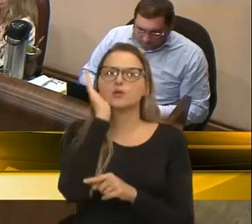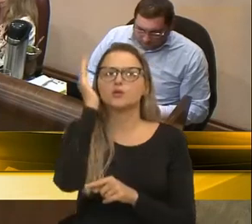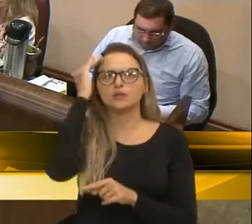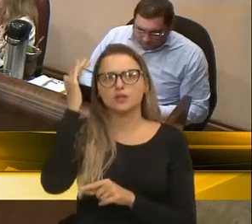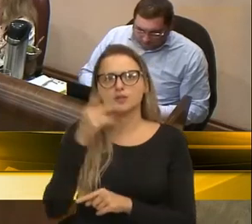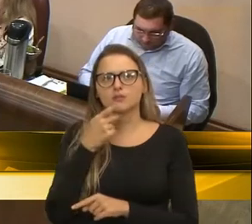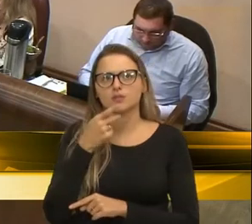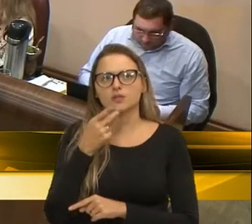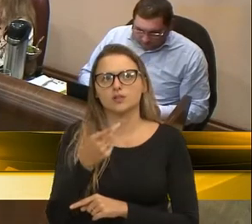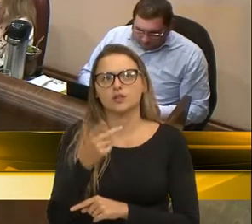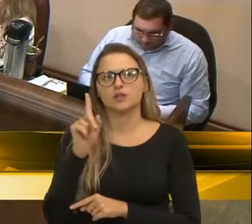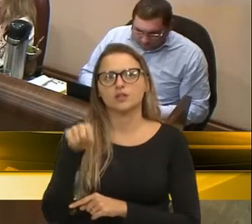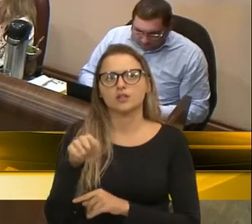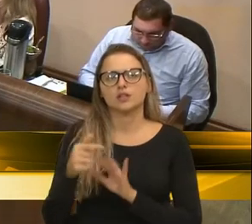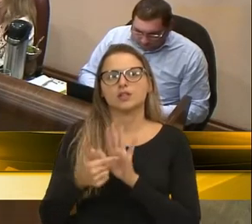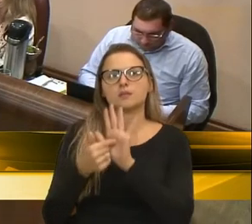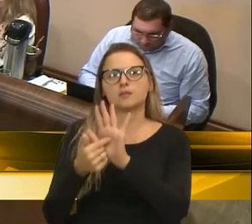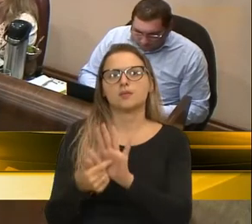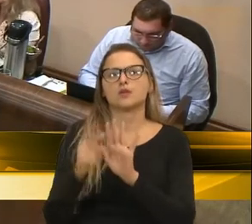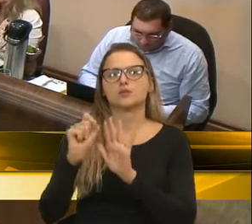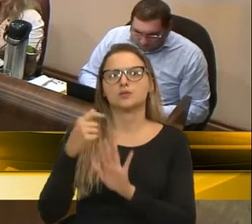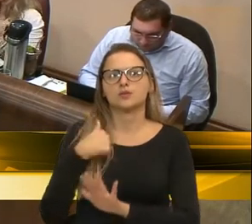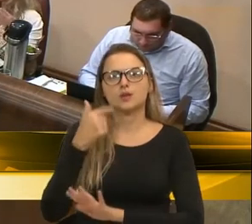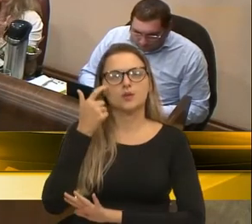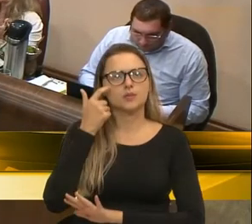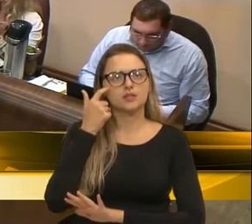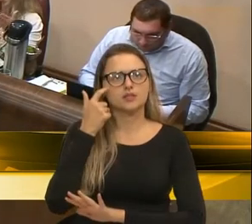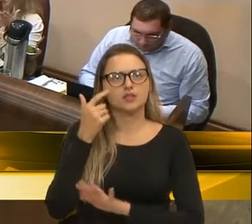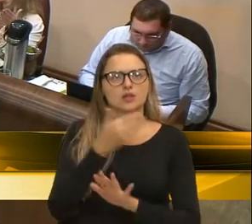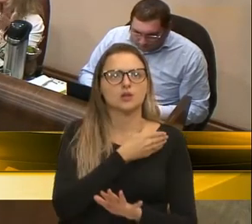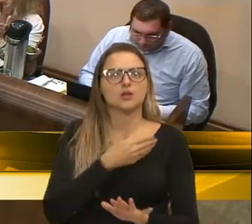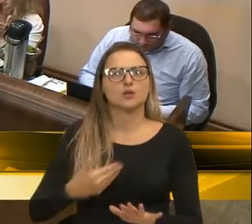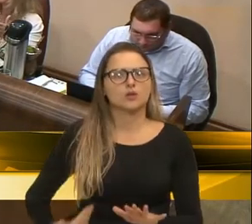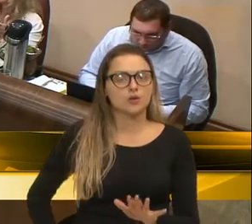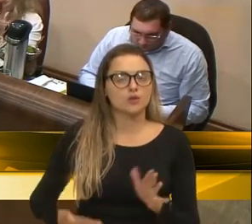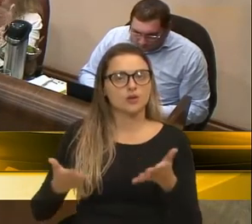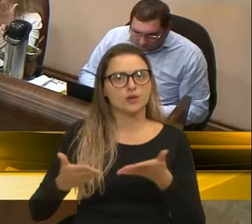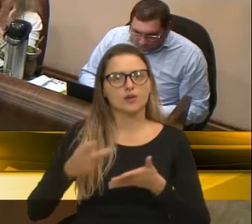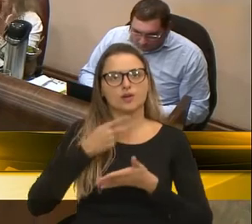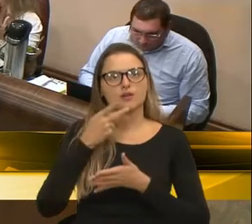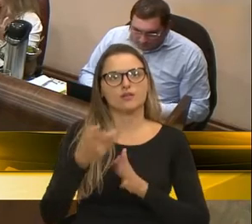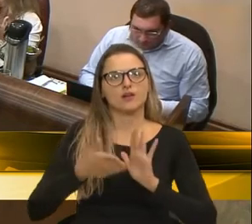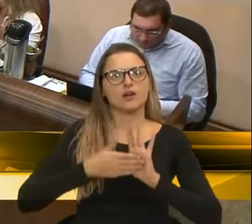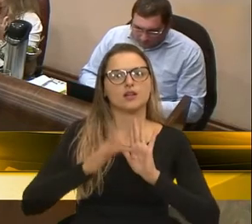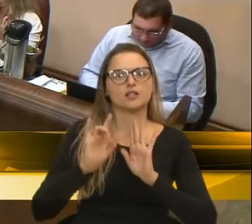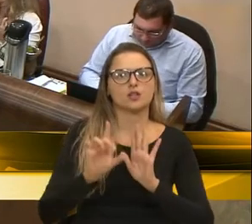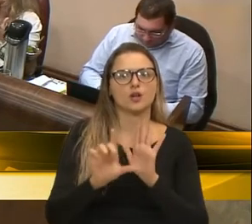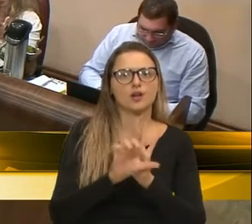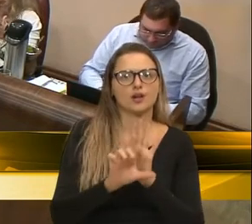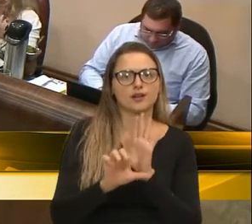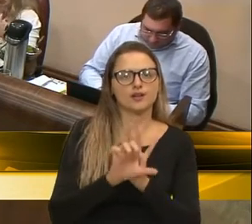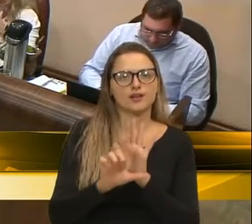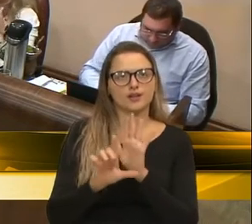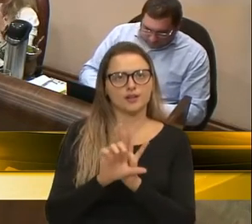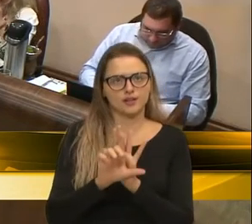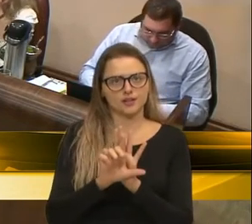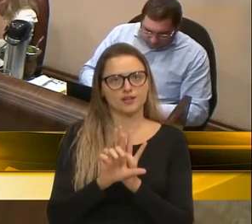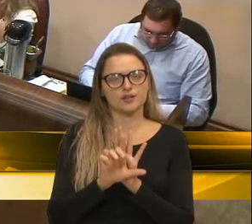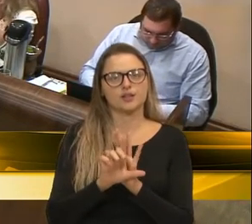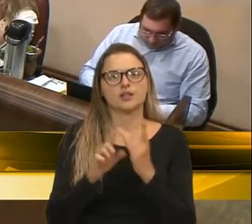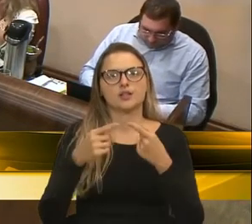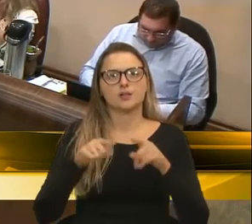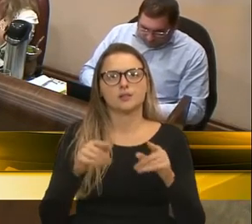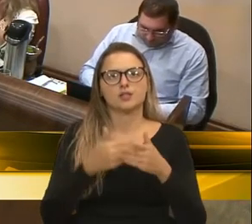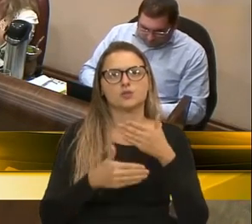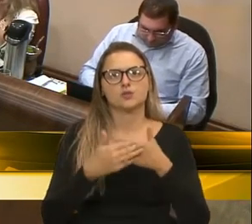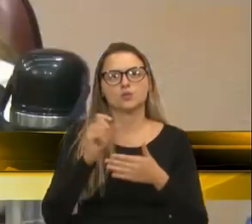que expressa exatamente o que eu vinha pensando. Esse governo tem se pautado pela legalidade e tudo o que